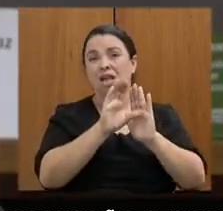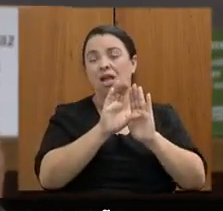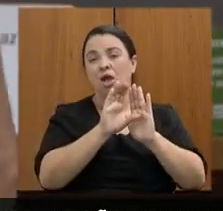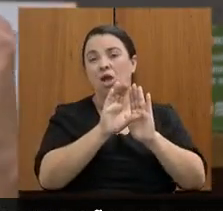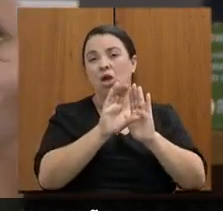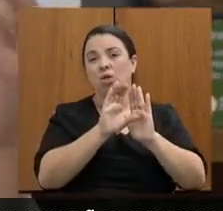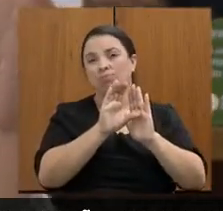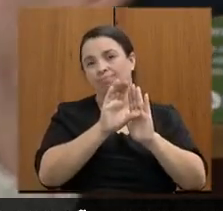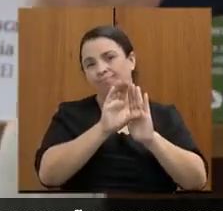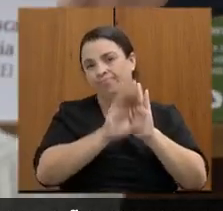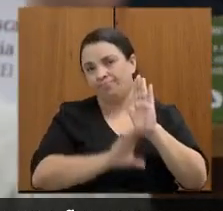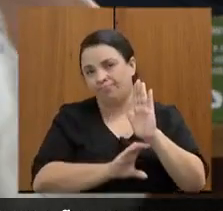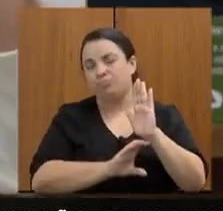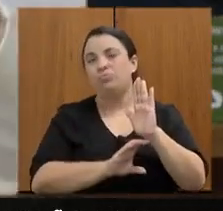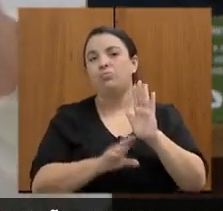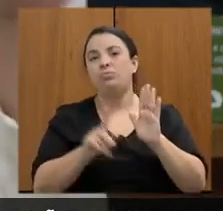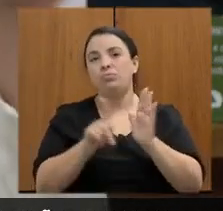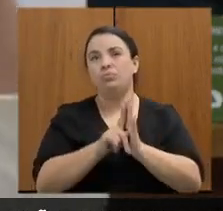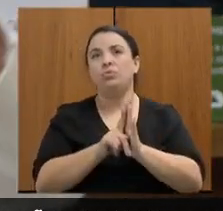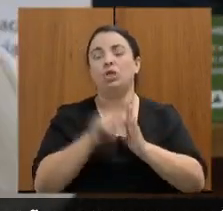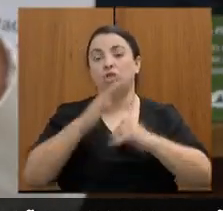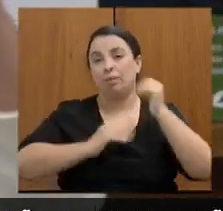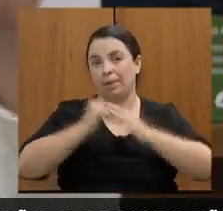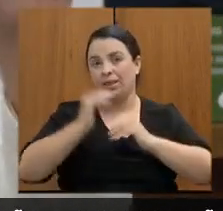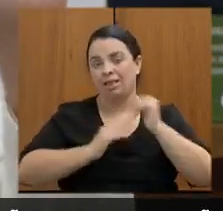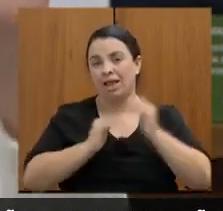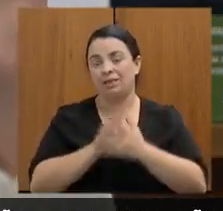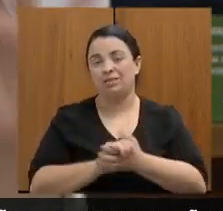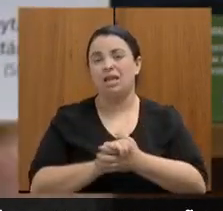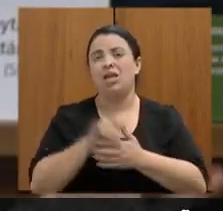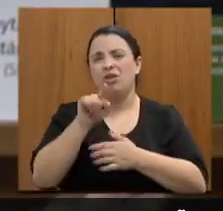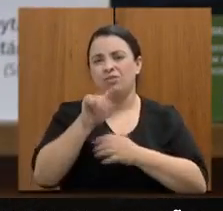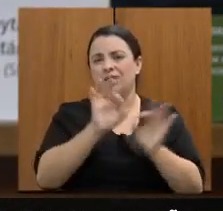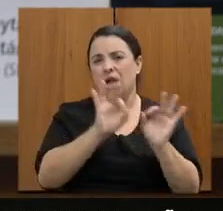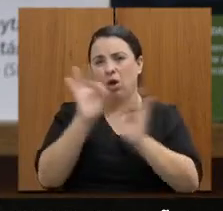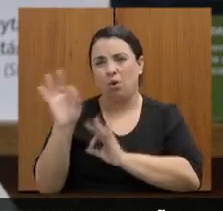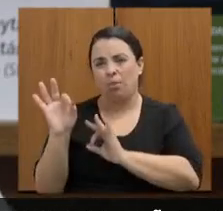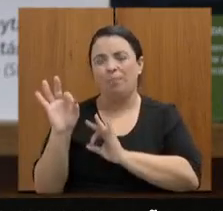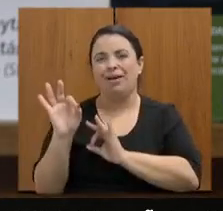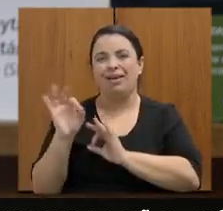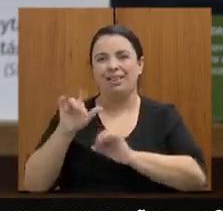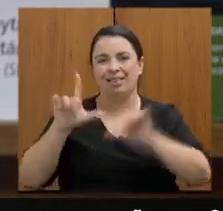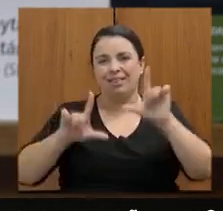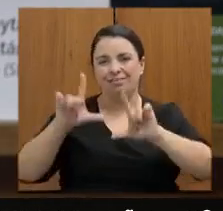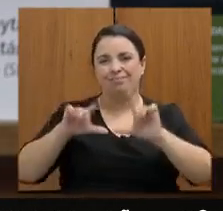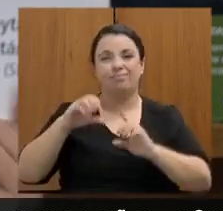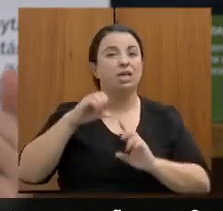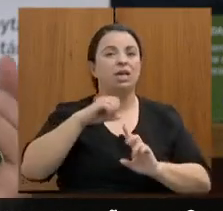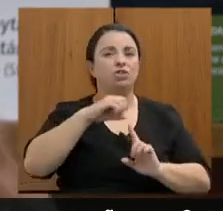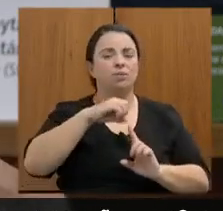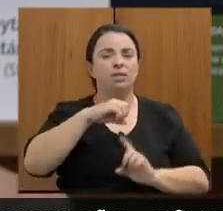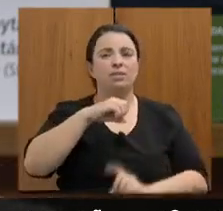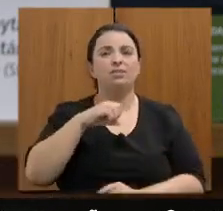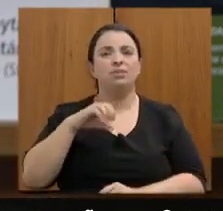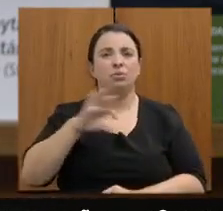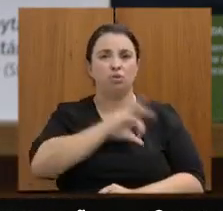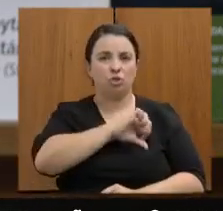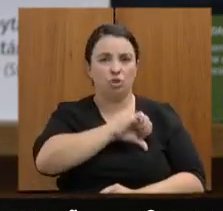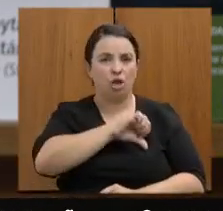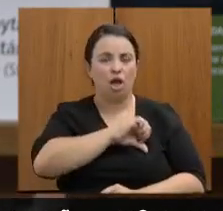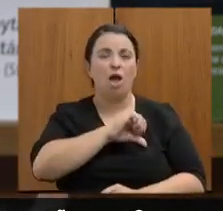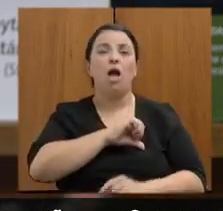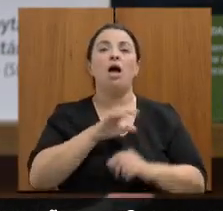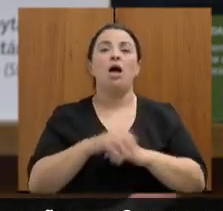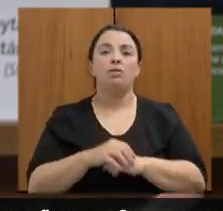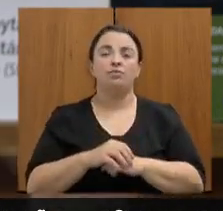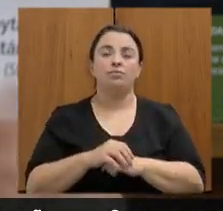videoaulas da rede Minas contemplando já contemplamos aí mais de 70% dos códigos de habilidade o que eu entendo é que um profissional